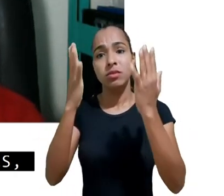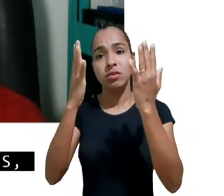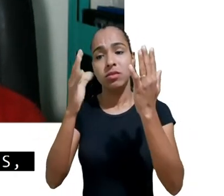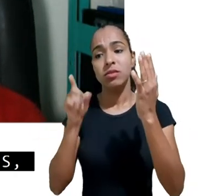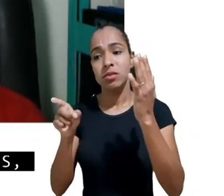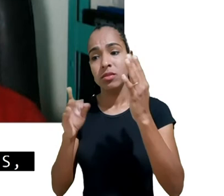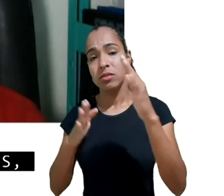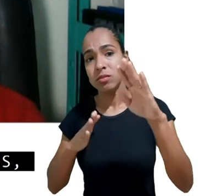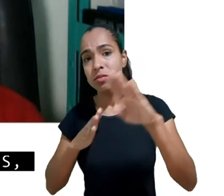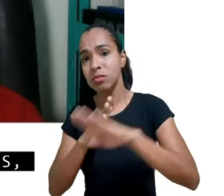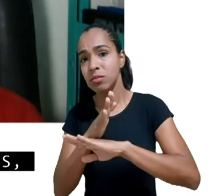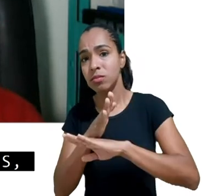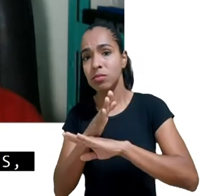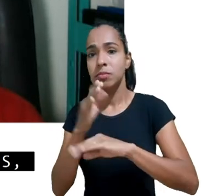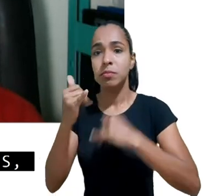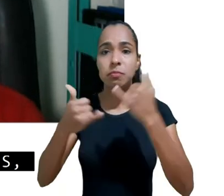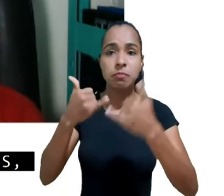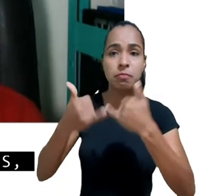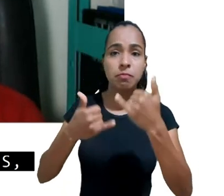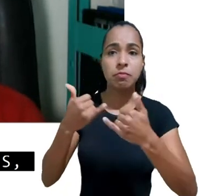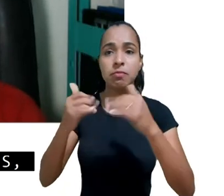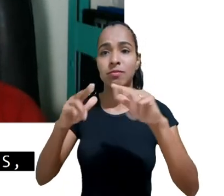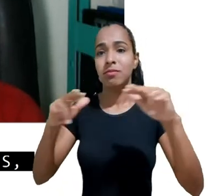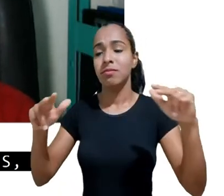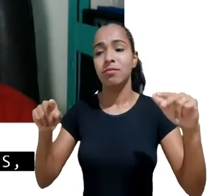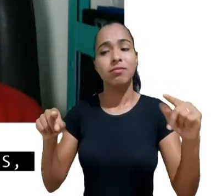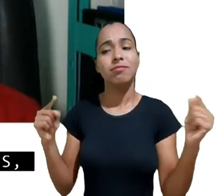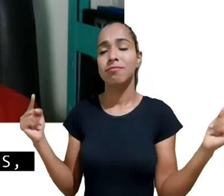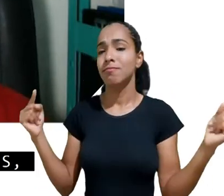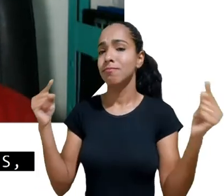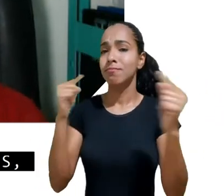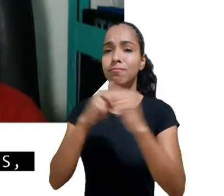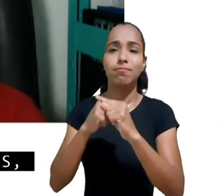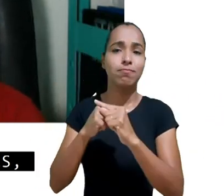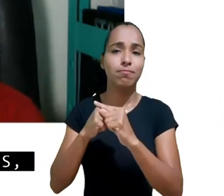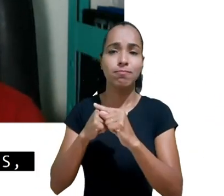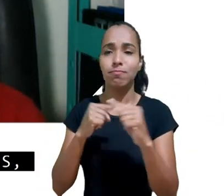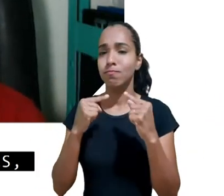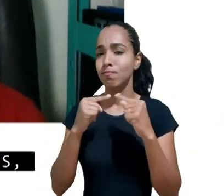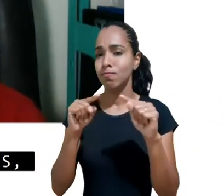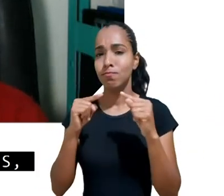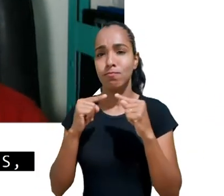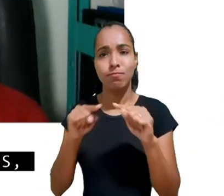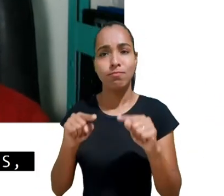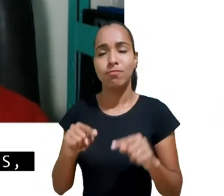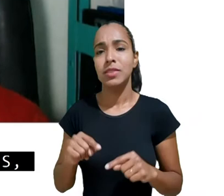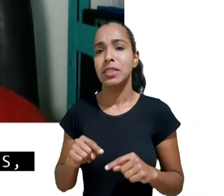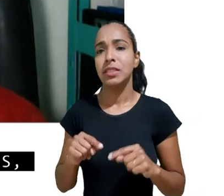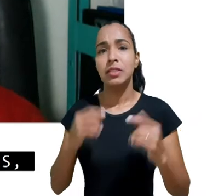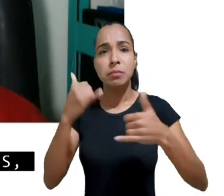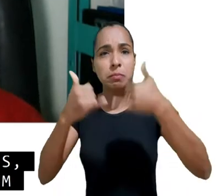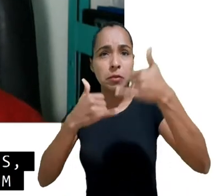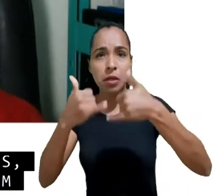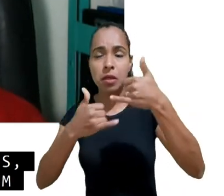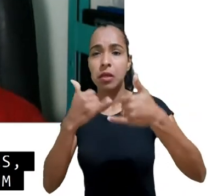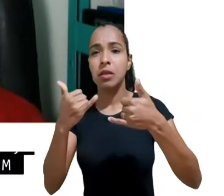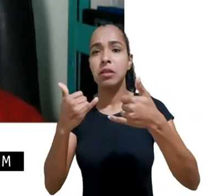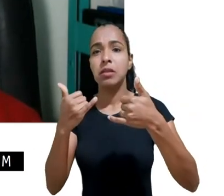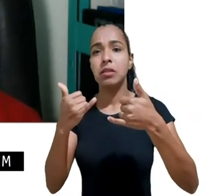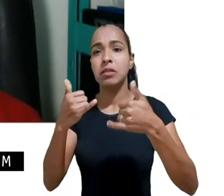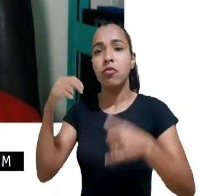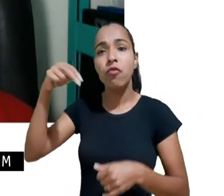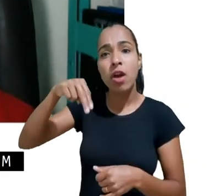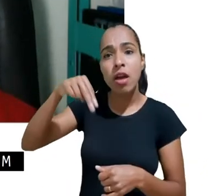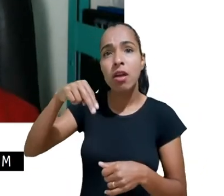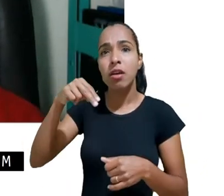absolutamente inadequadas então seriados que de repente inundam o nosso imaginário